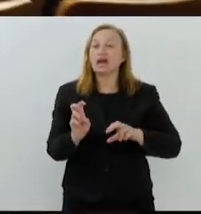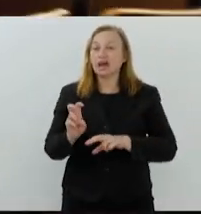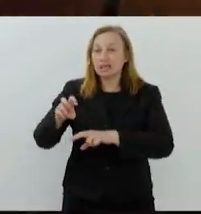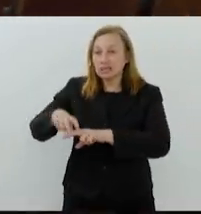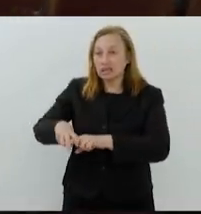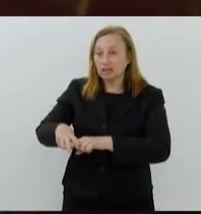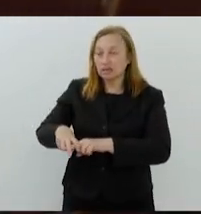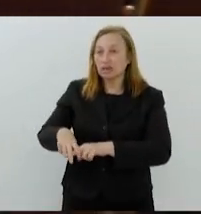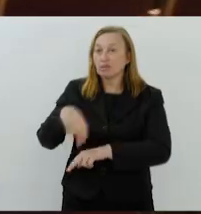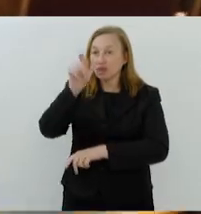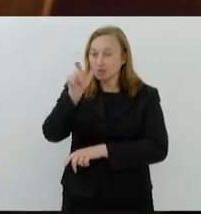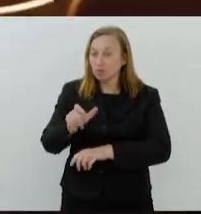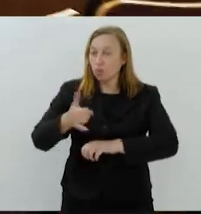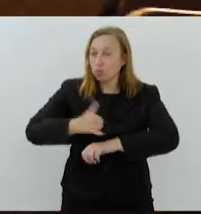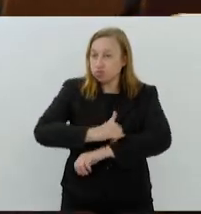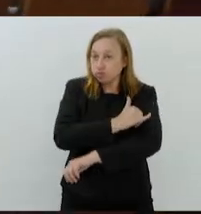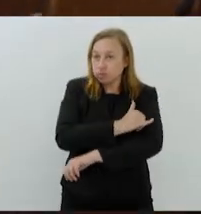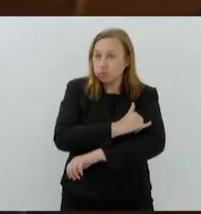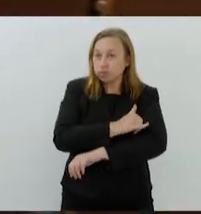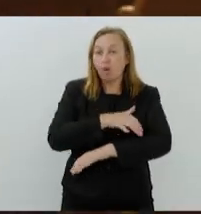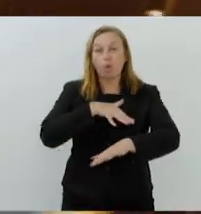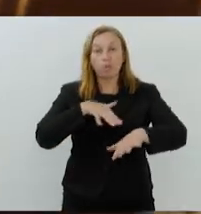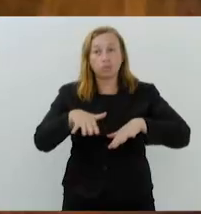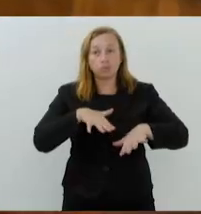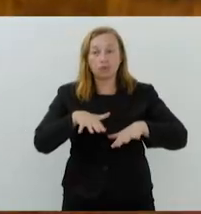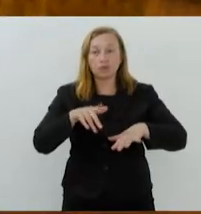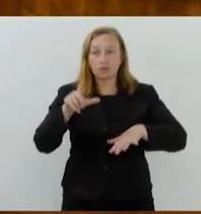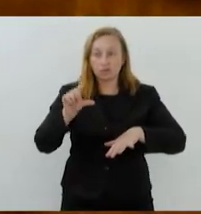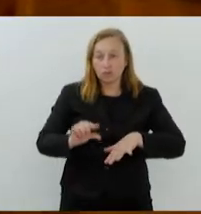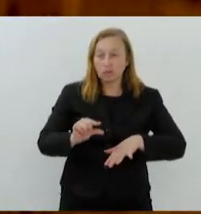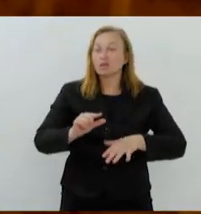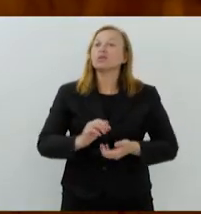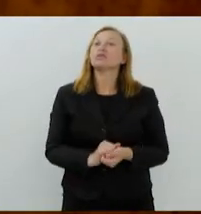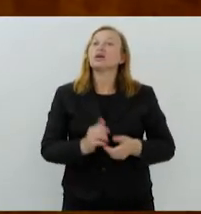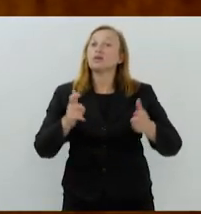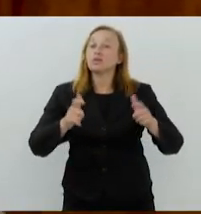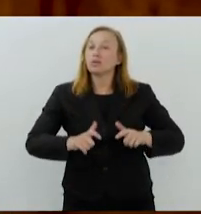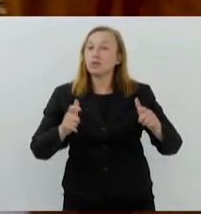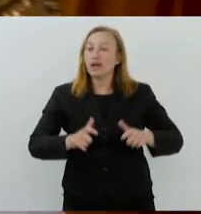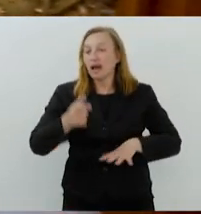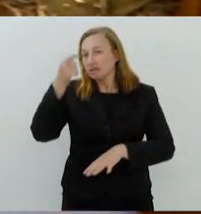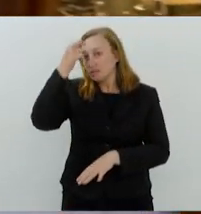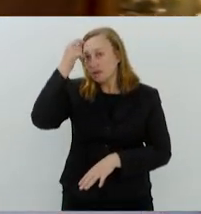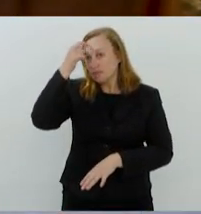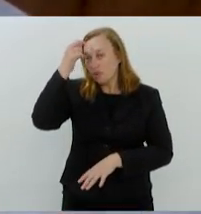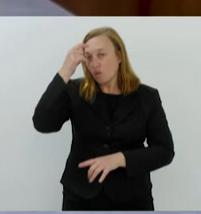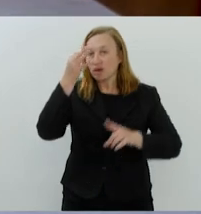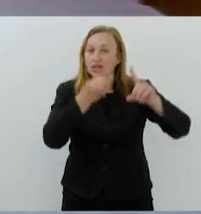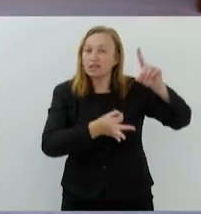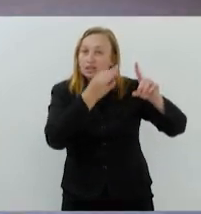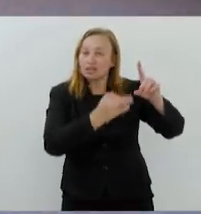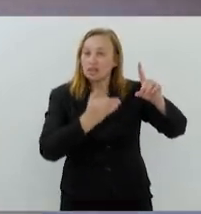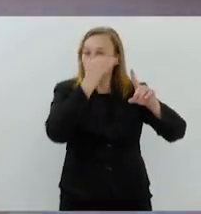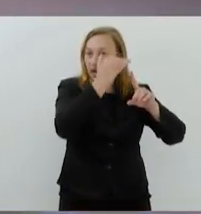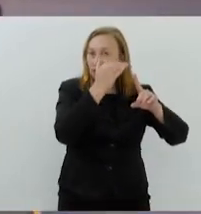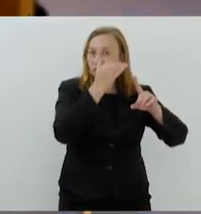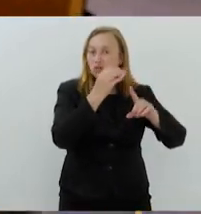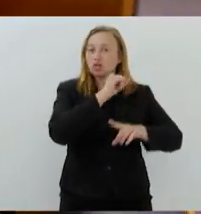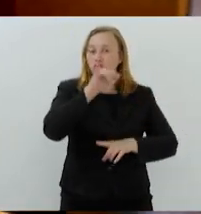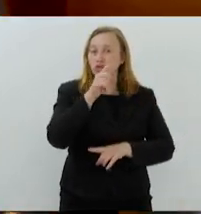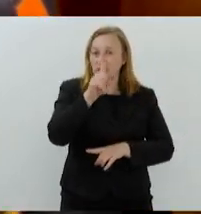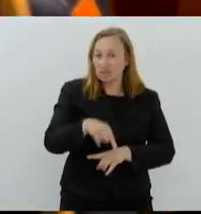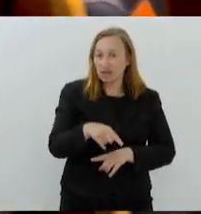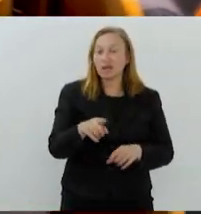para pessoas com obesidade e mobilidade reduzida, além do Espaço Memória Desembargador José Joaquim Passos